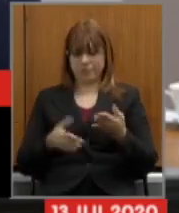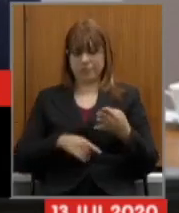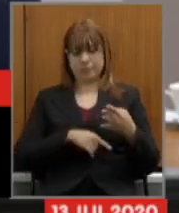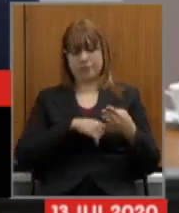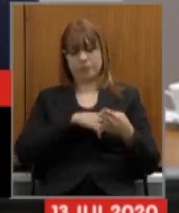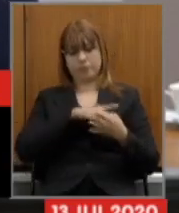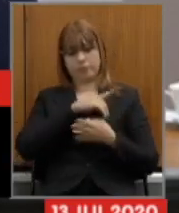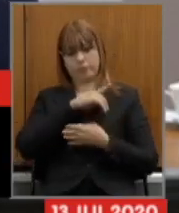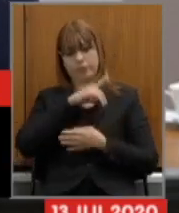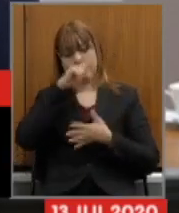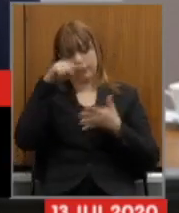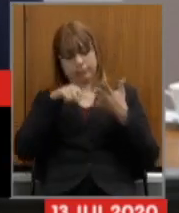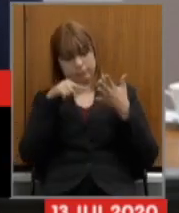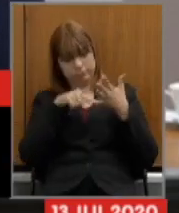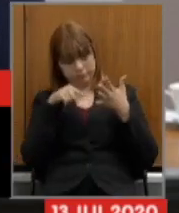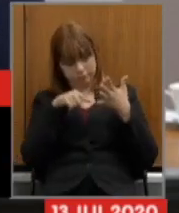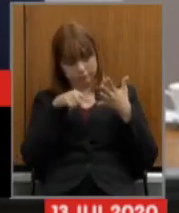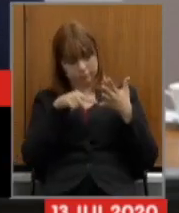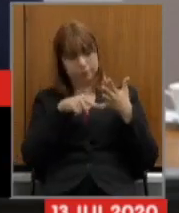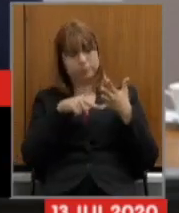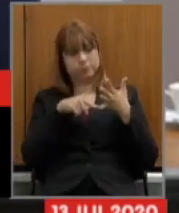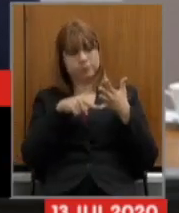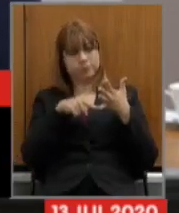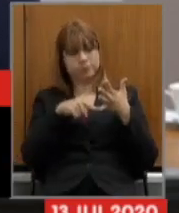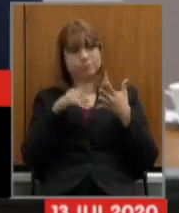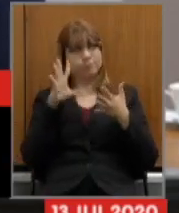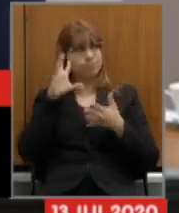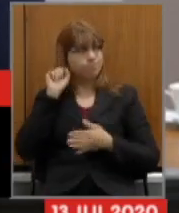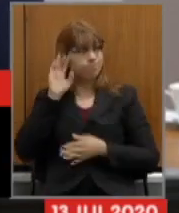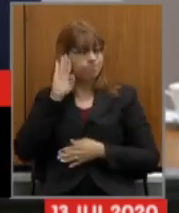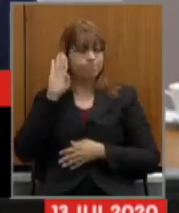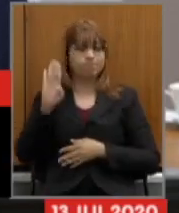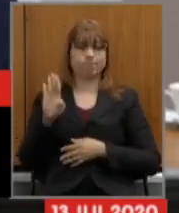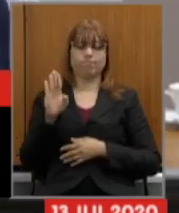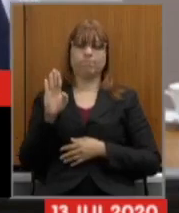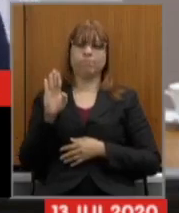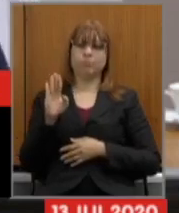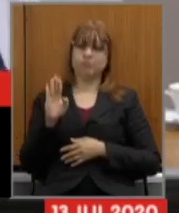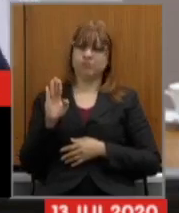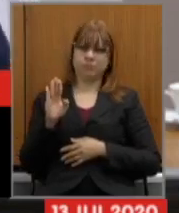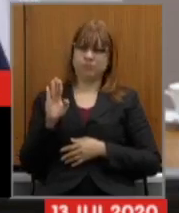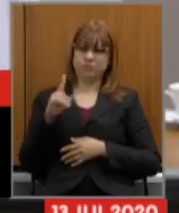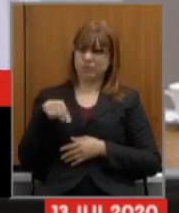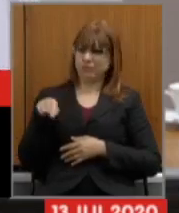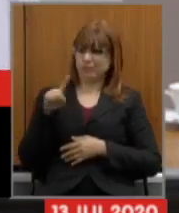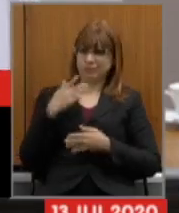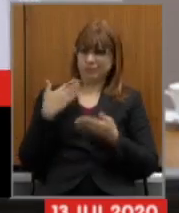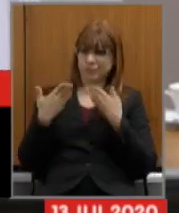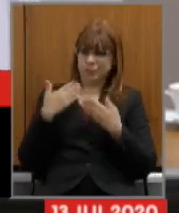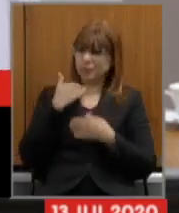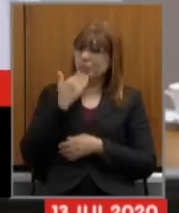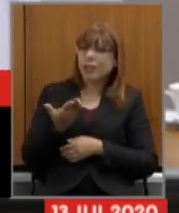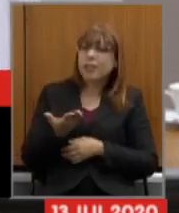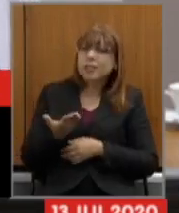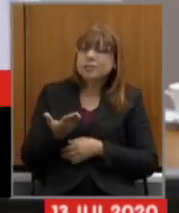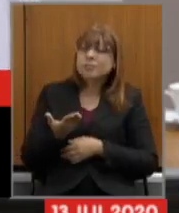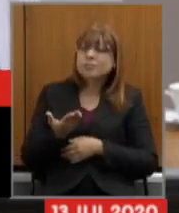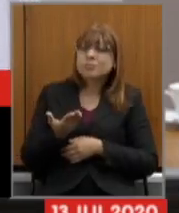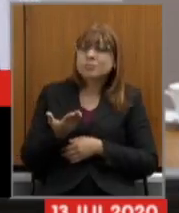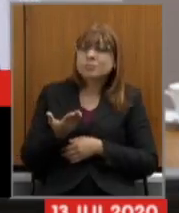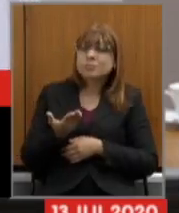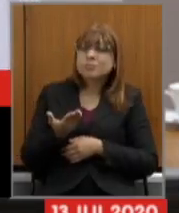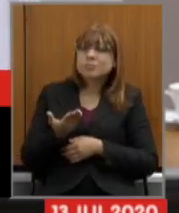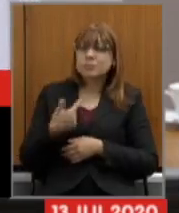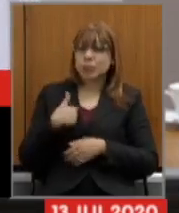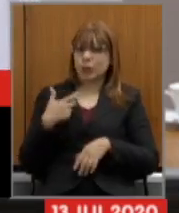ponto que para mim é essencial vocês não conversaram com os envolvidos eu